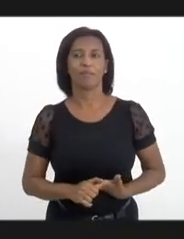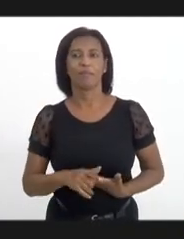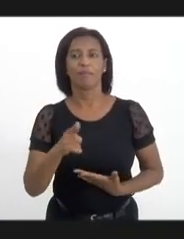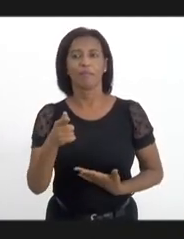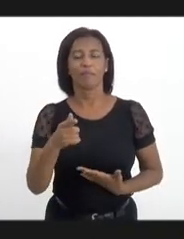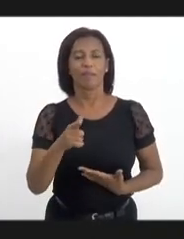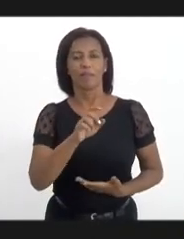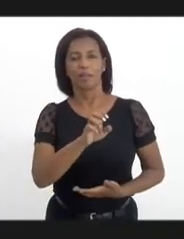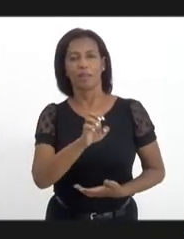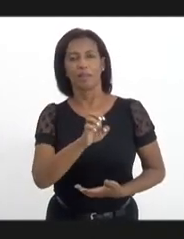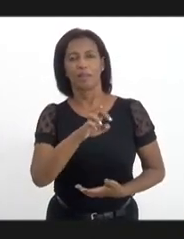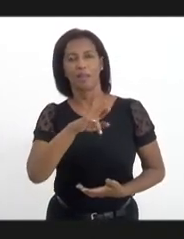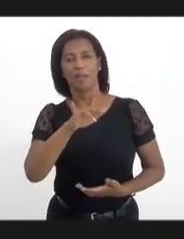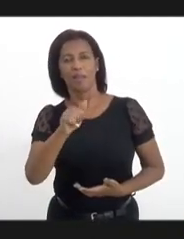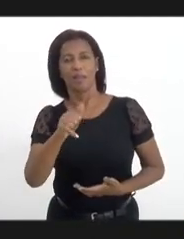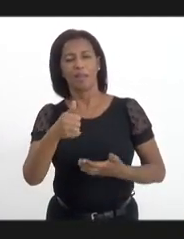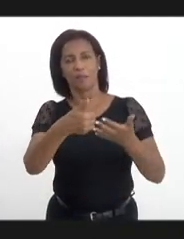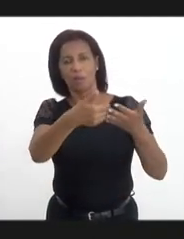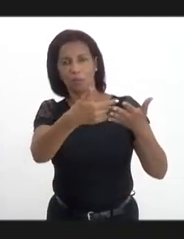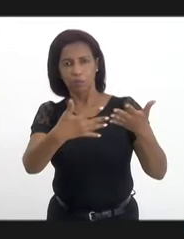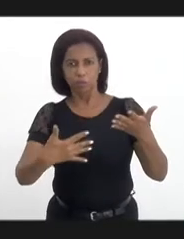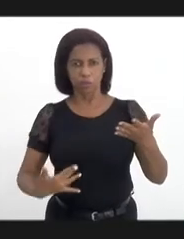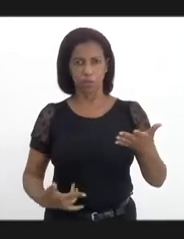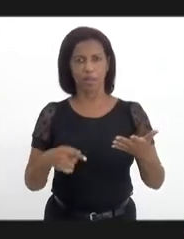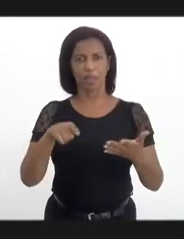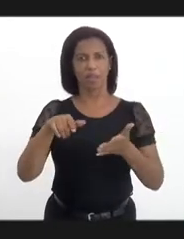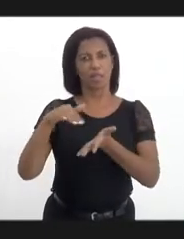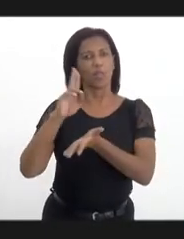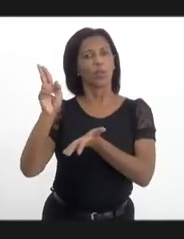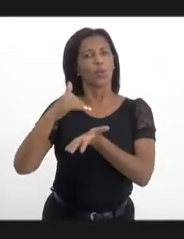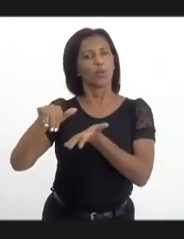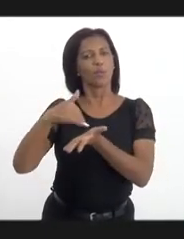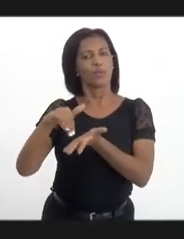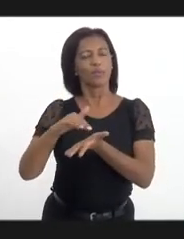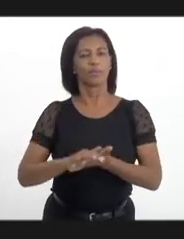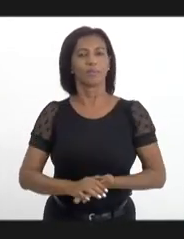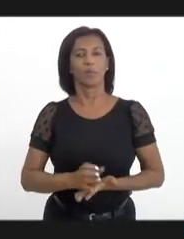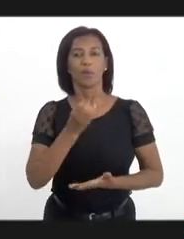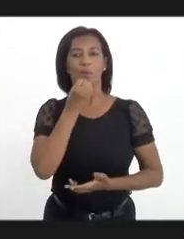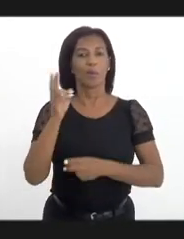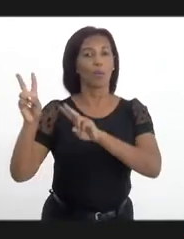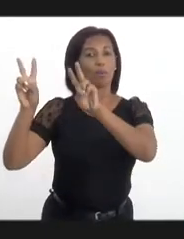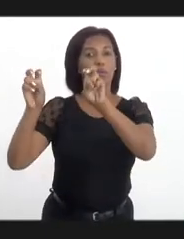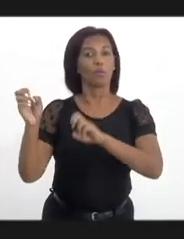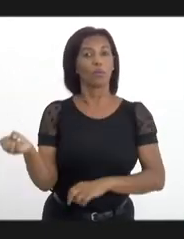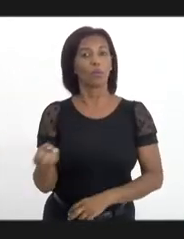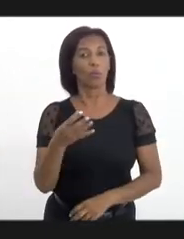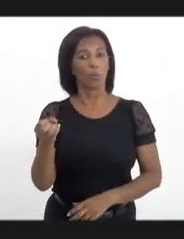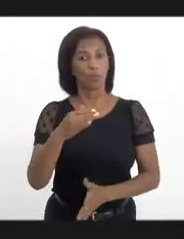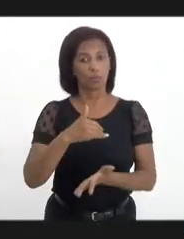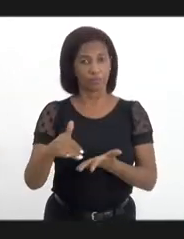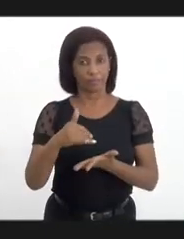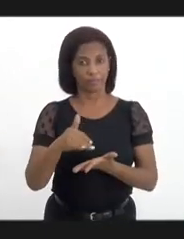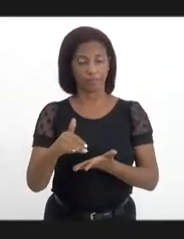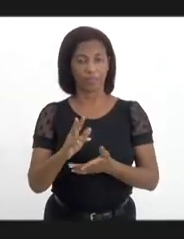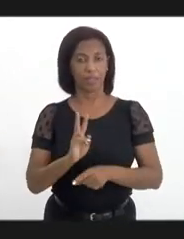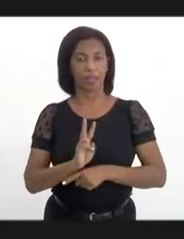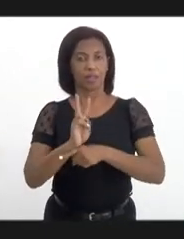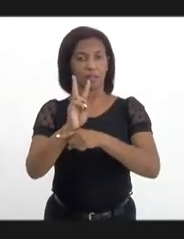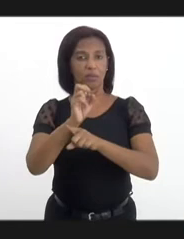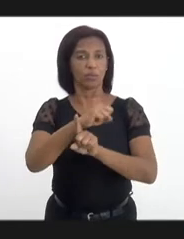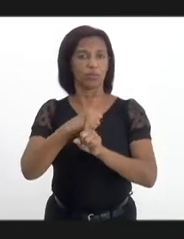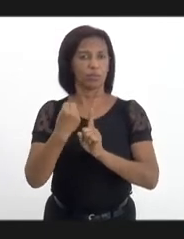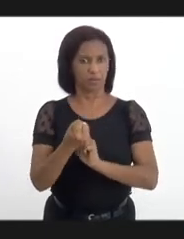a Érica Arruda possa fazer a explanação em nome da secretaria. Bom, esse é um tema novo na Secretaria de Assistência Social,